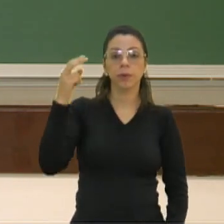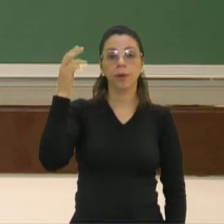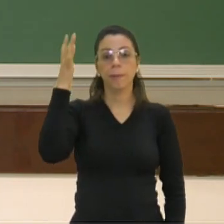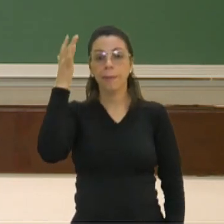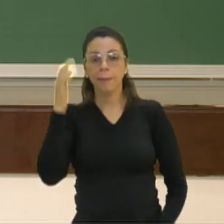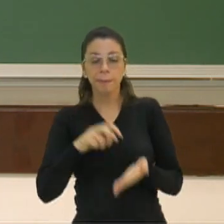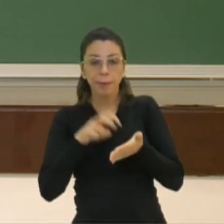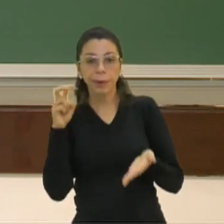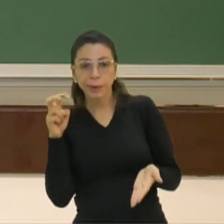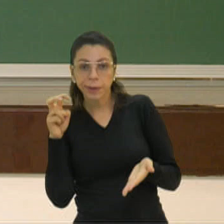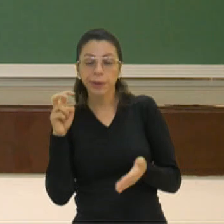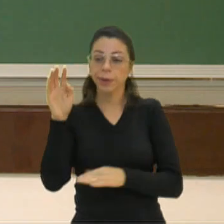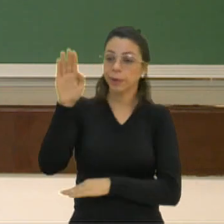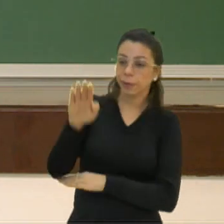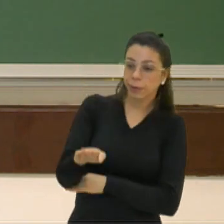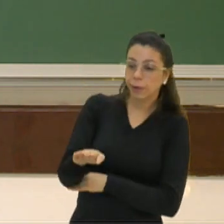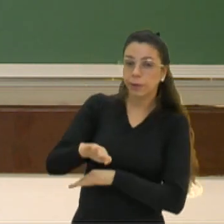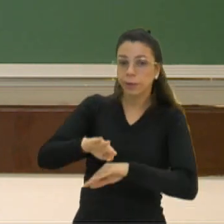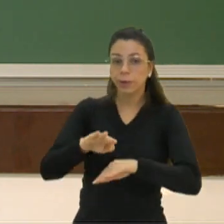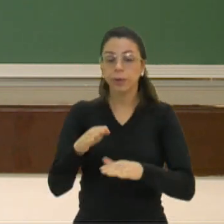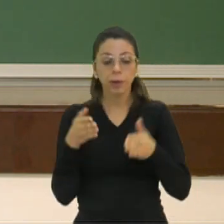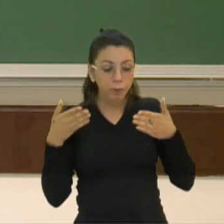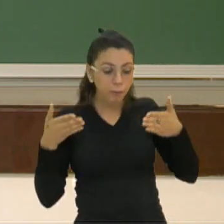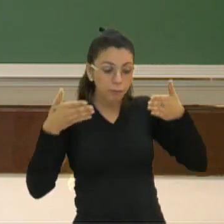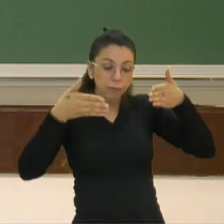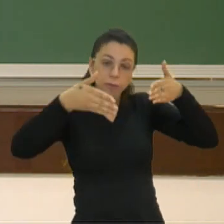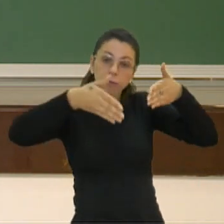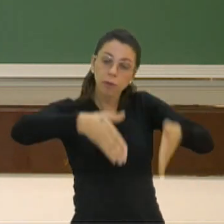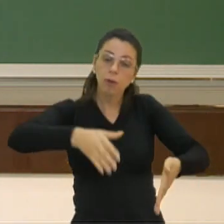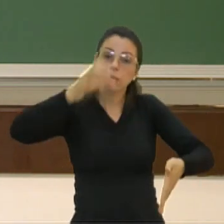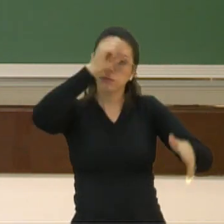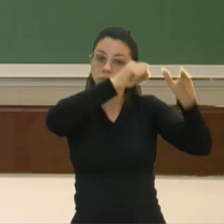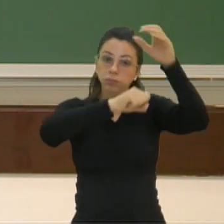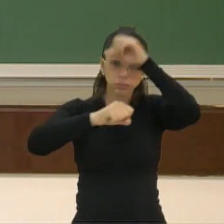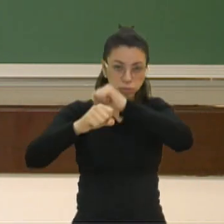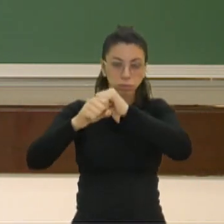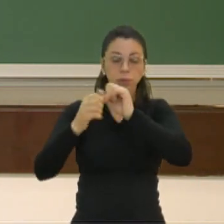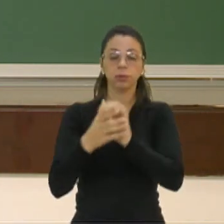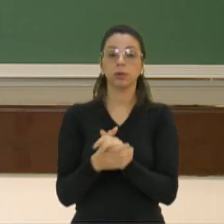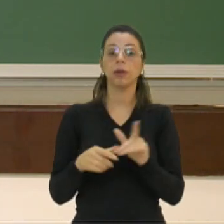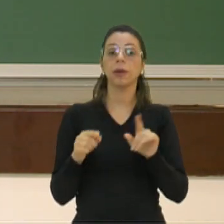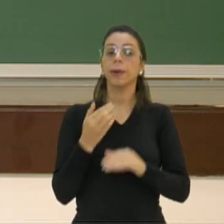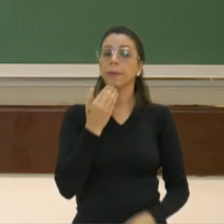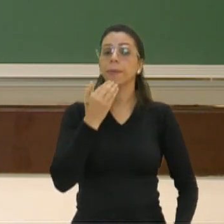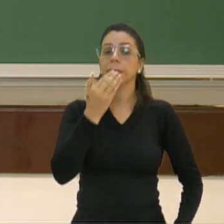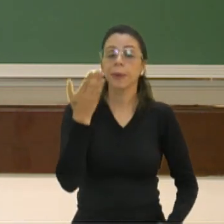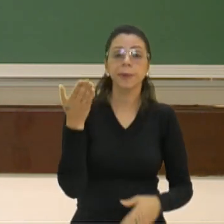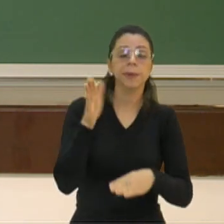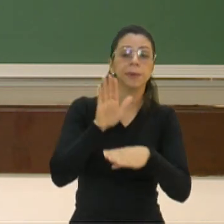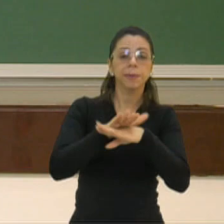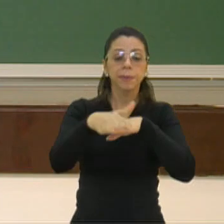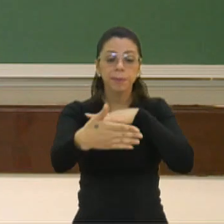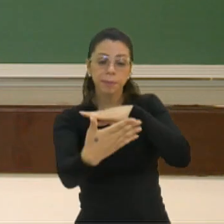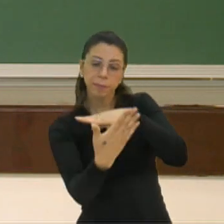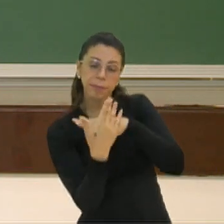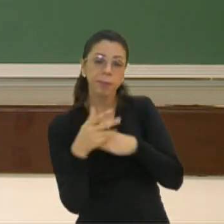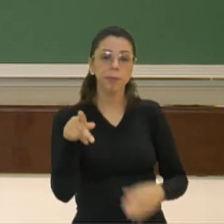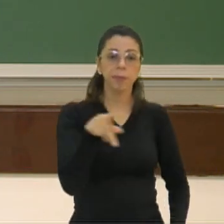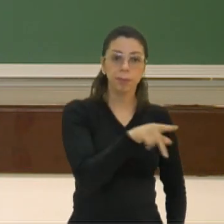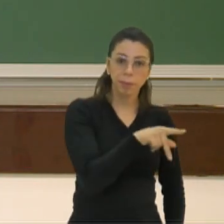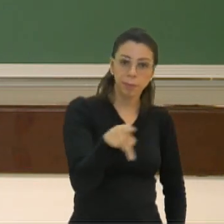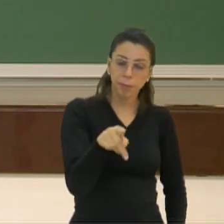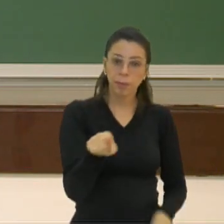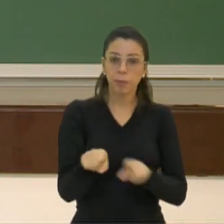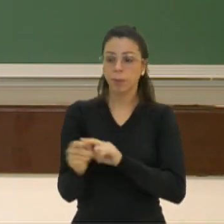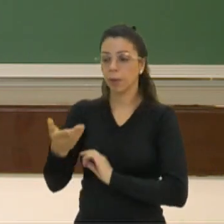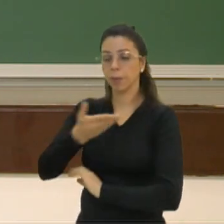tarde. Separa esse momento para você se dedicar no seu aprendizado. E peça ajuda para a sua família, para o seu professor, para os